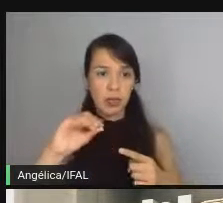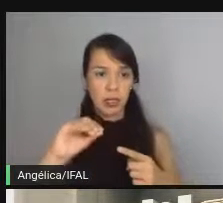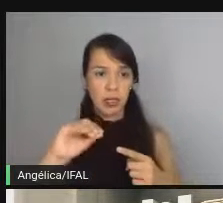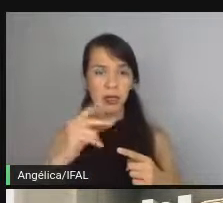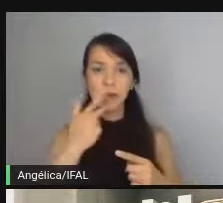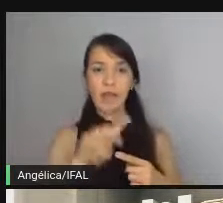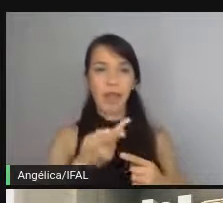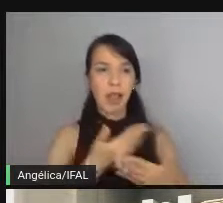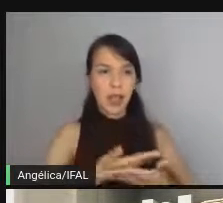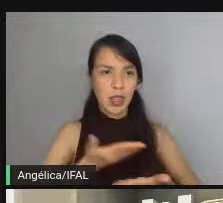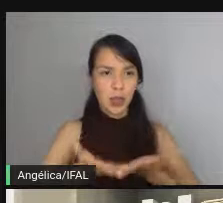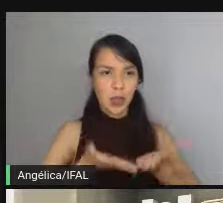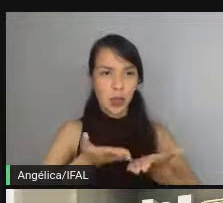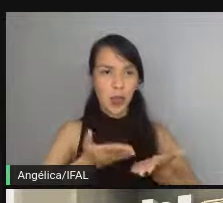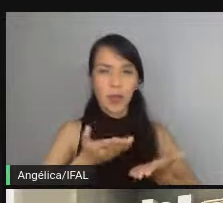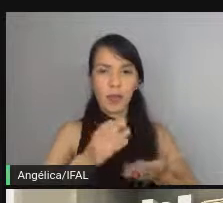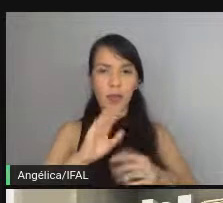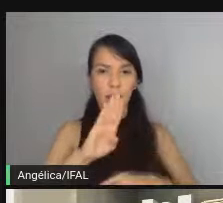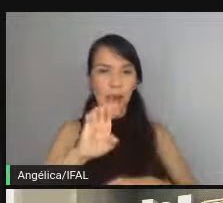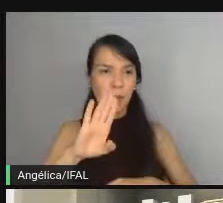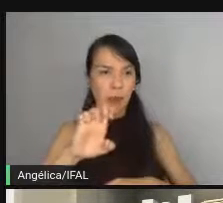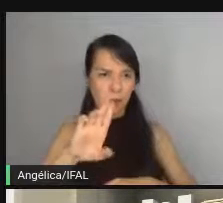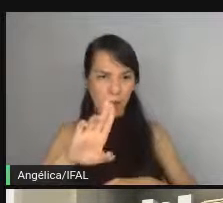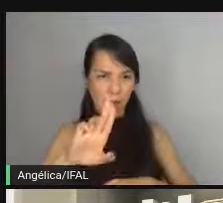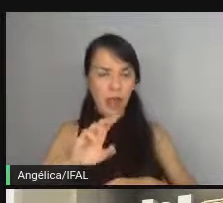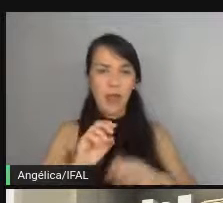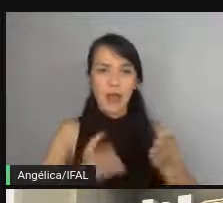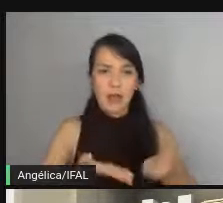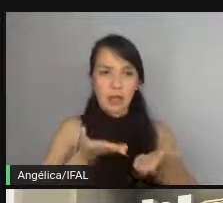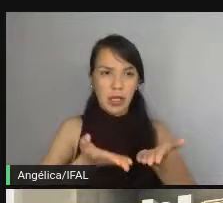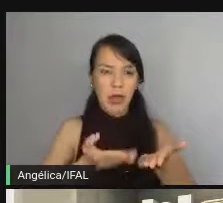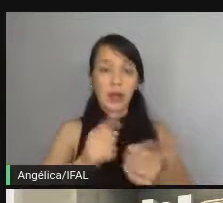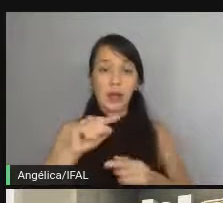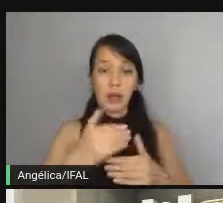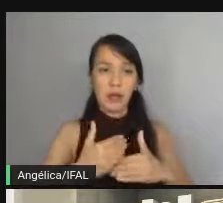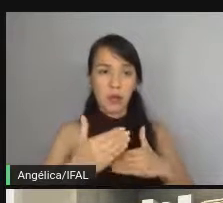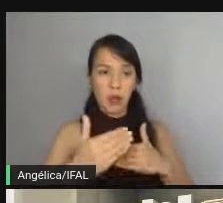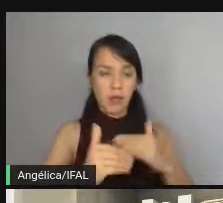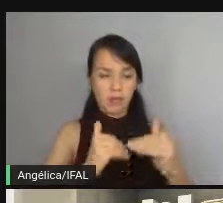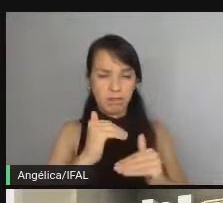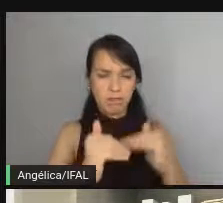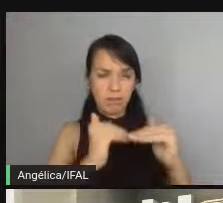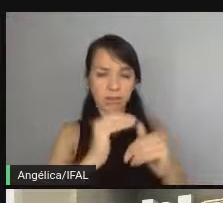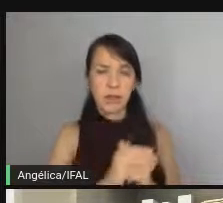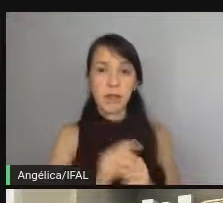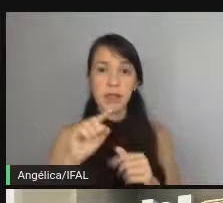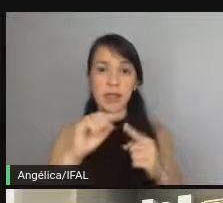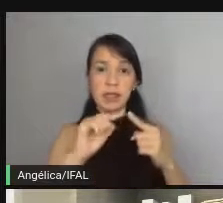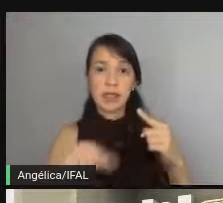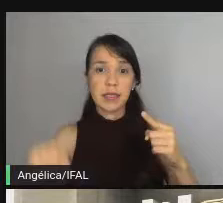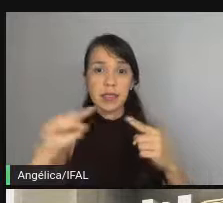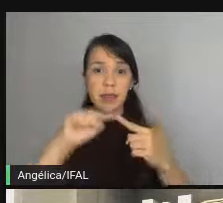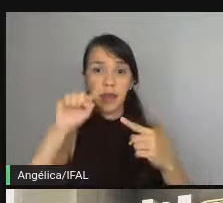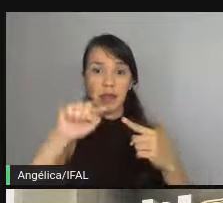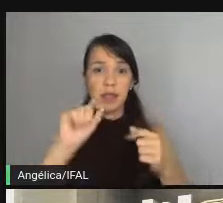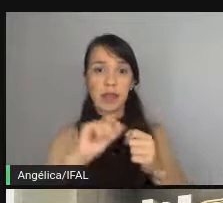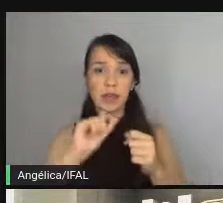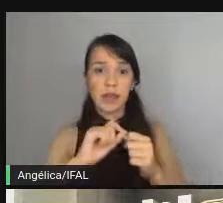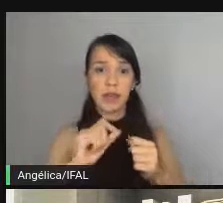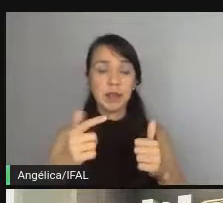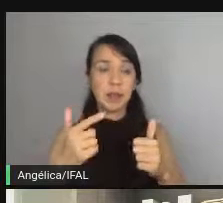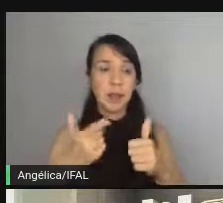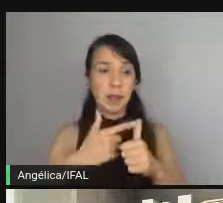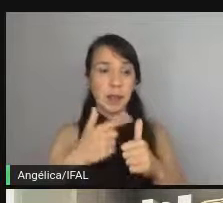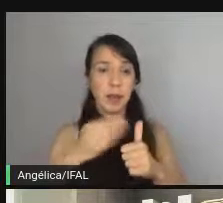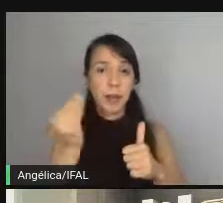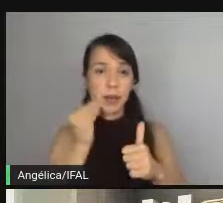bebê, né? Para Baby Steps, que é uma premissa fundamental do TDD. O ciclo do TDD é você escrever o teste primeiro